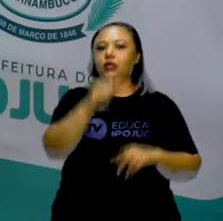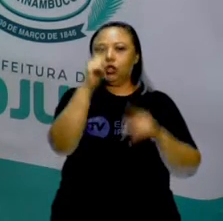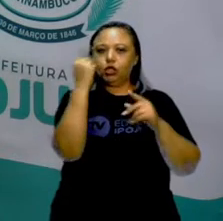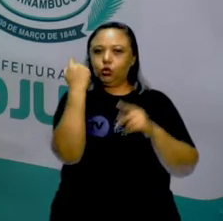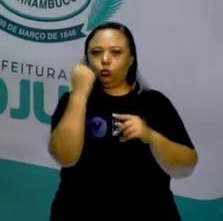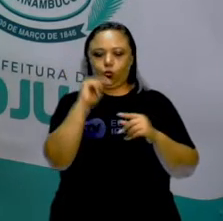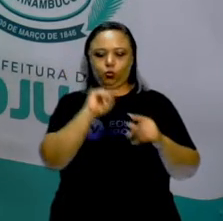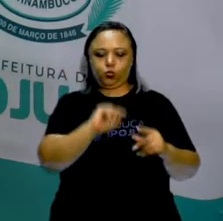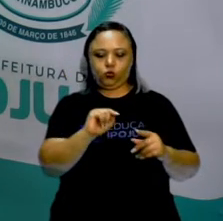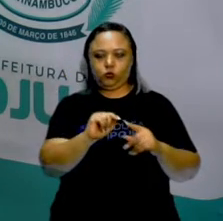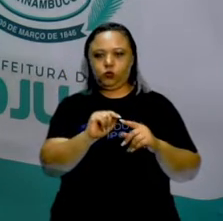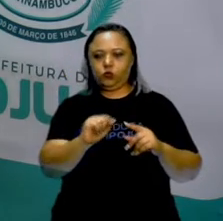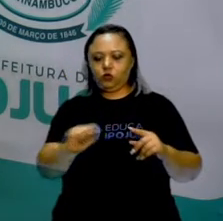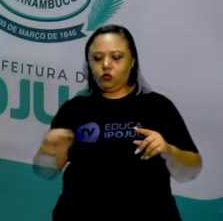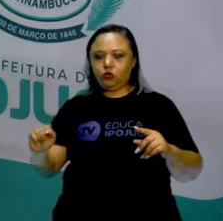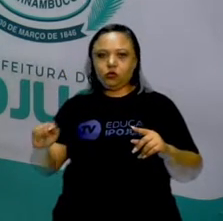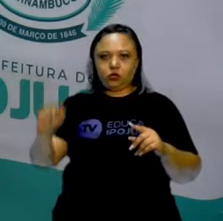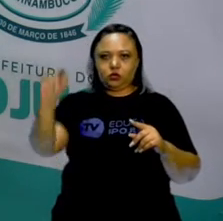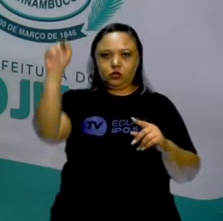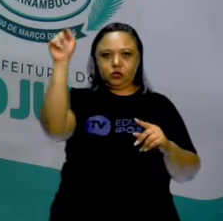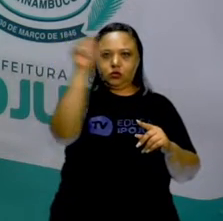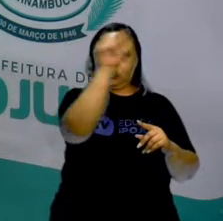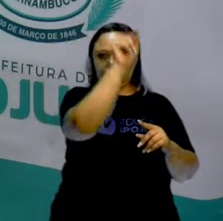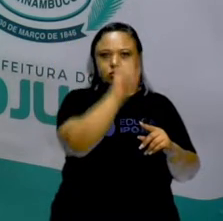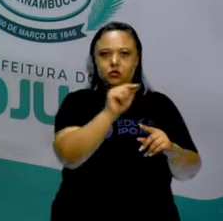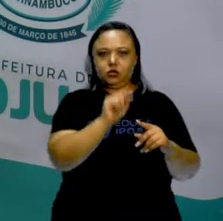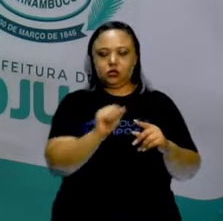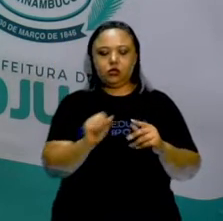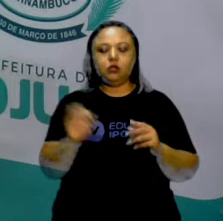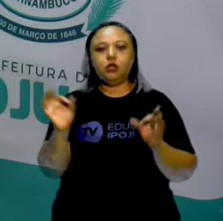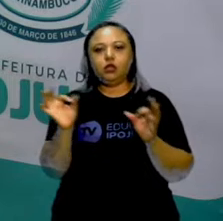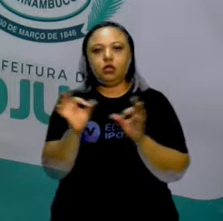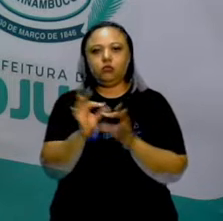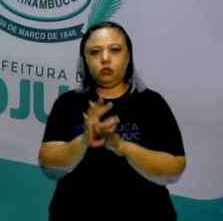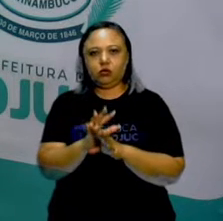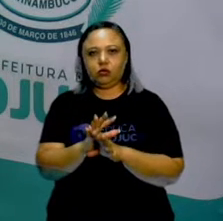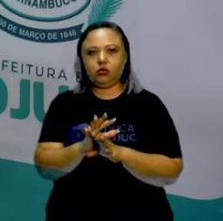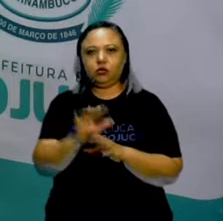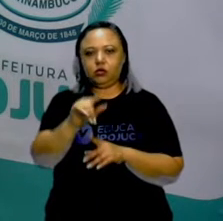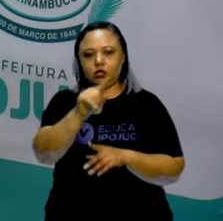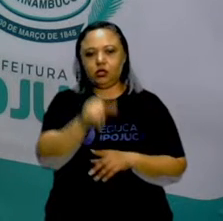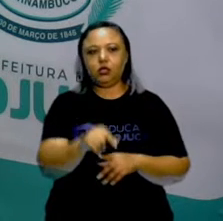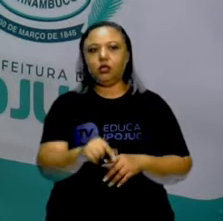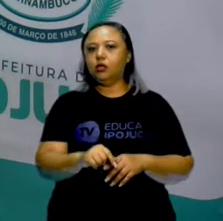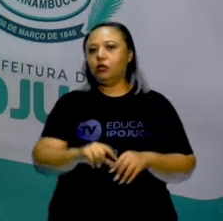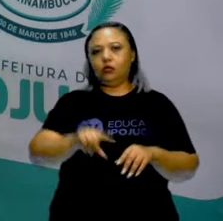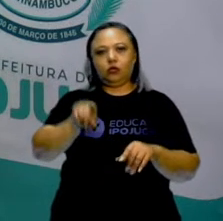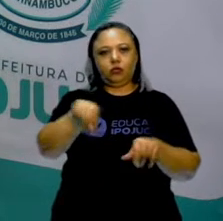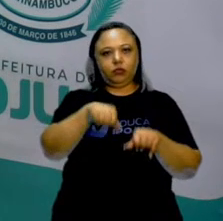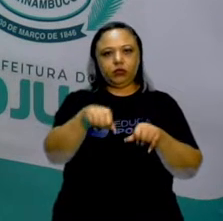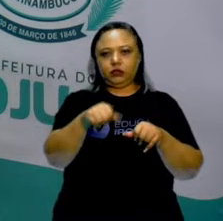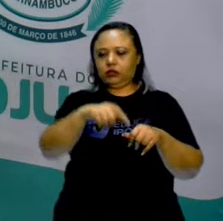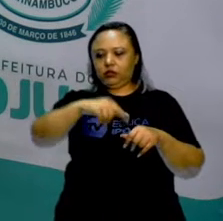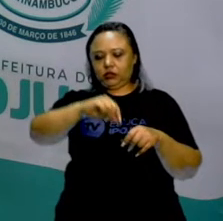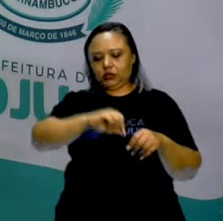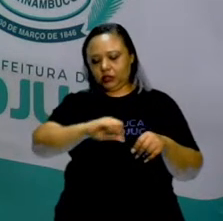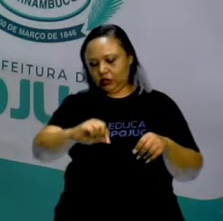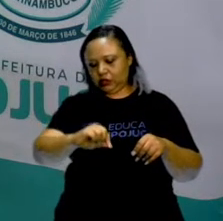Essa daqui, por exemplo. Por quê? Elas têm lados que